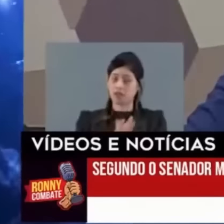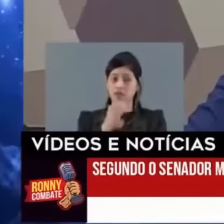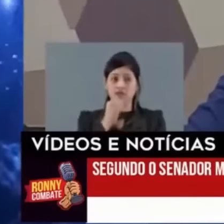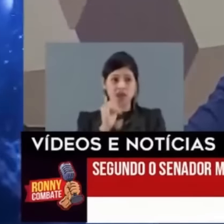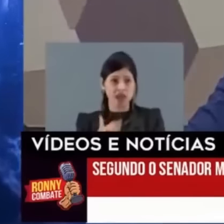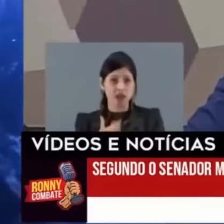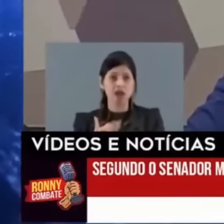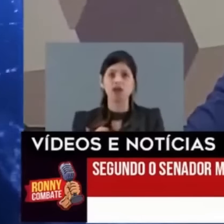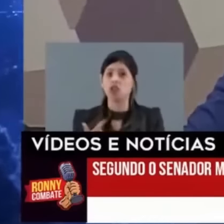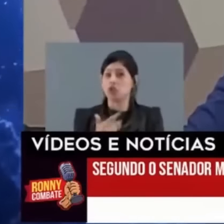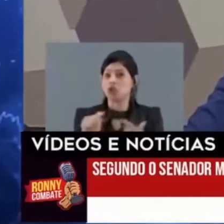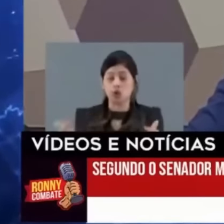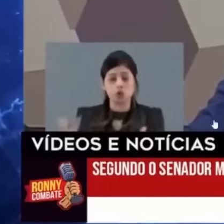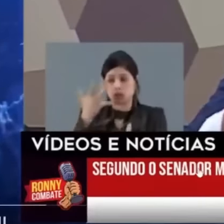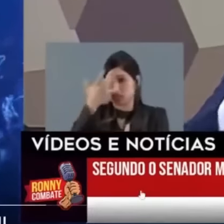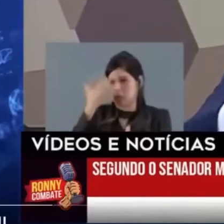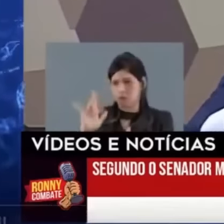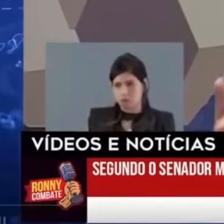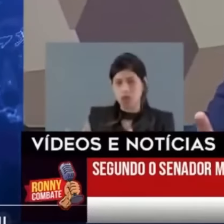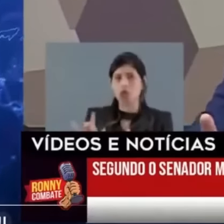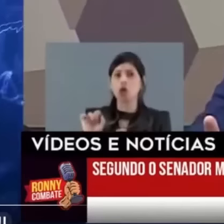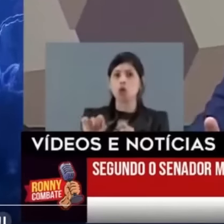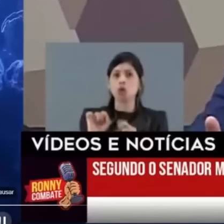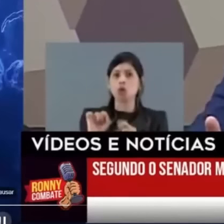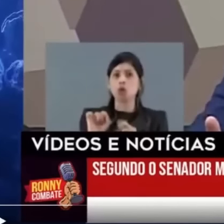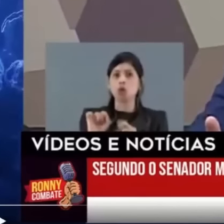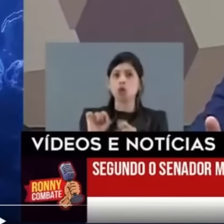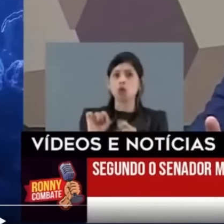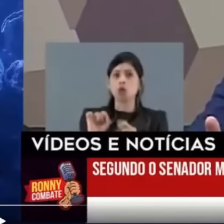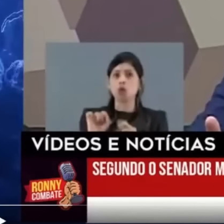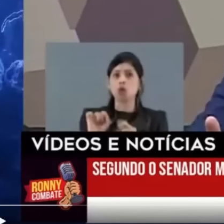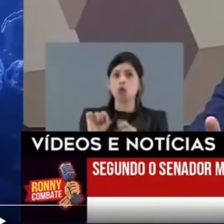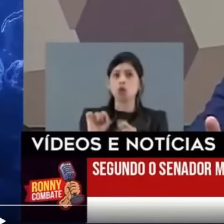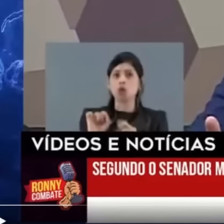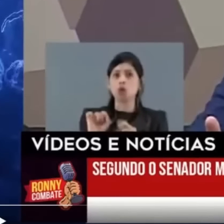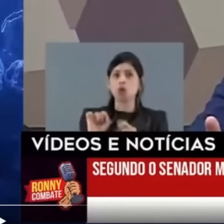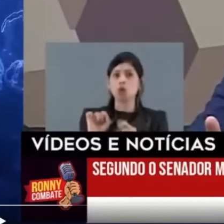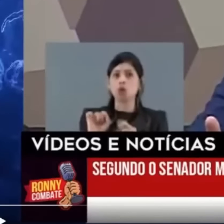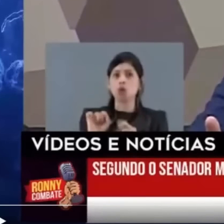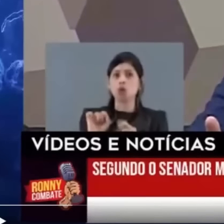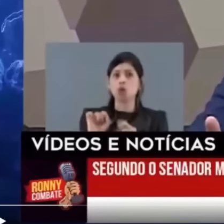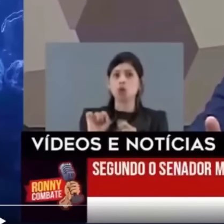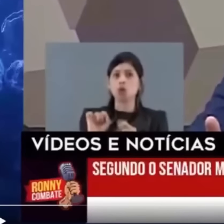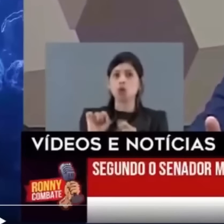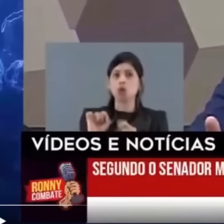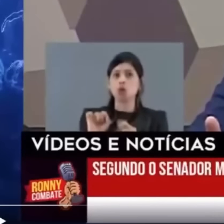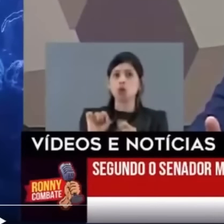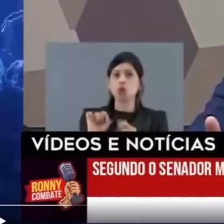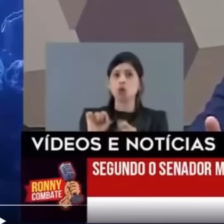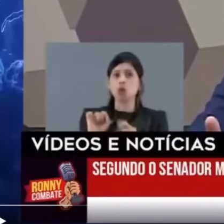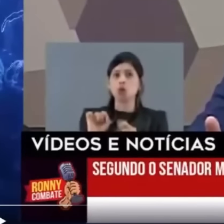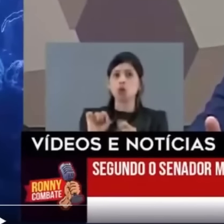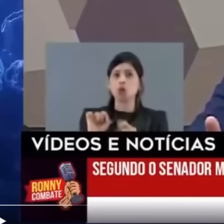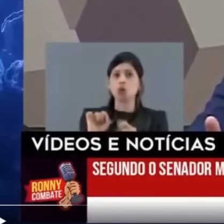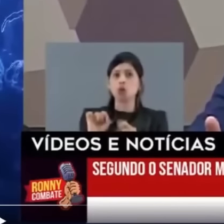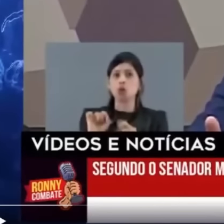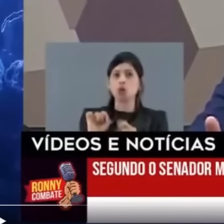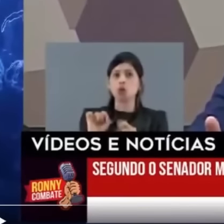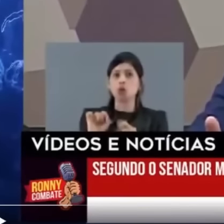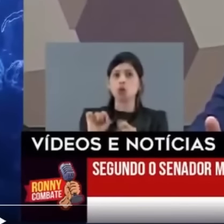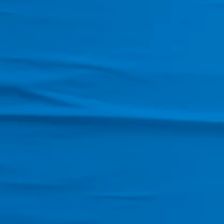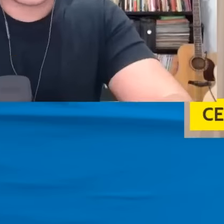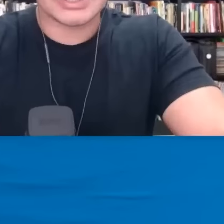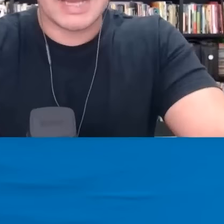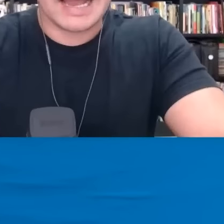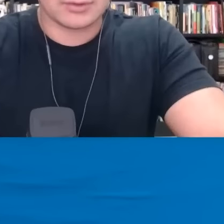Eu não tenho conhecimento Sobre ordem de prisão Contra o senhor Mas uma narrativa Aí criada De que o Flávio Dino Teria